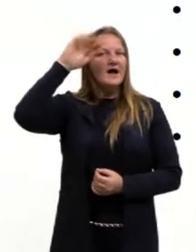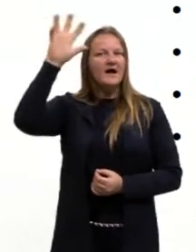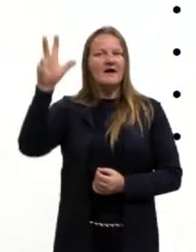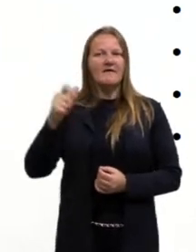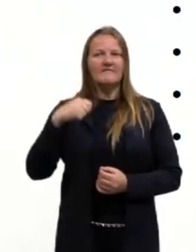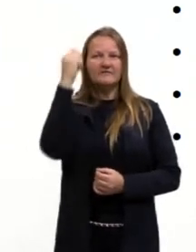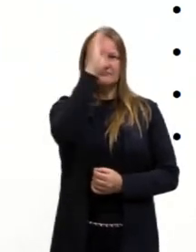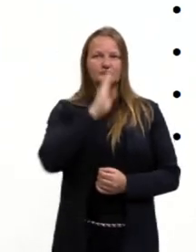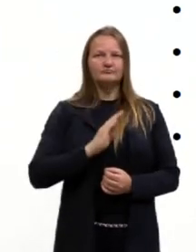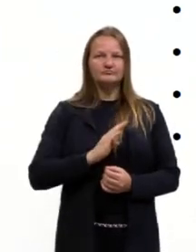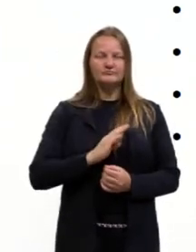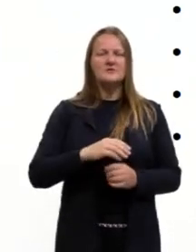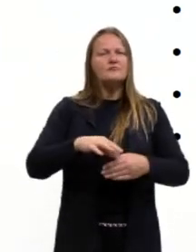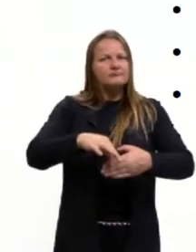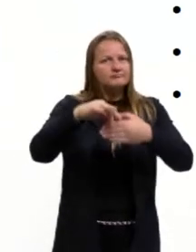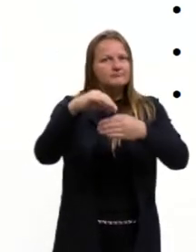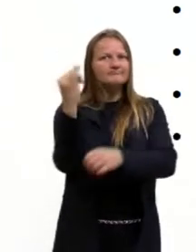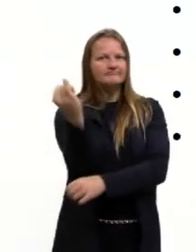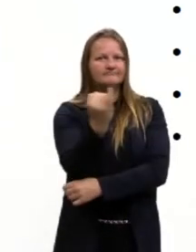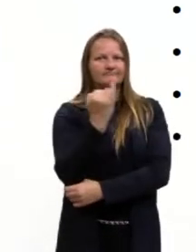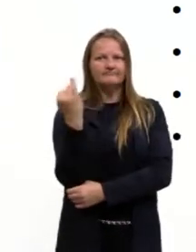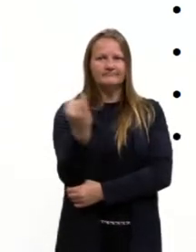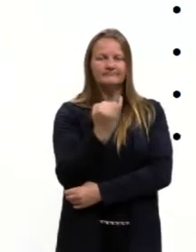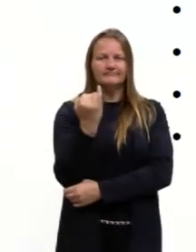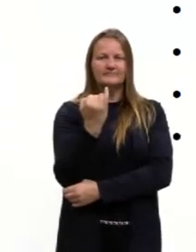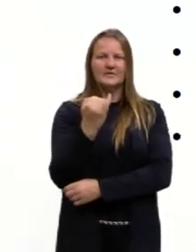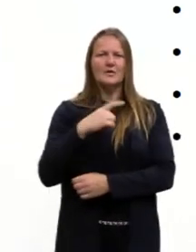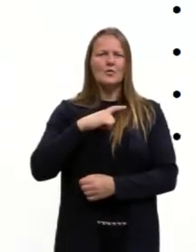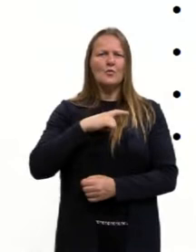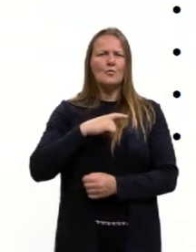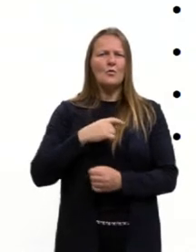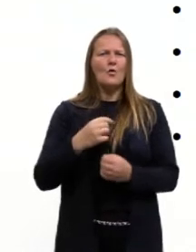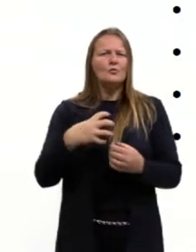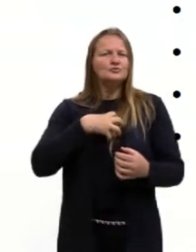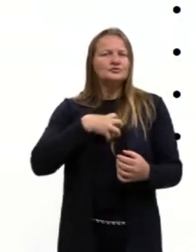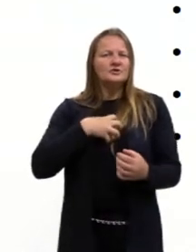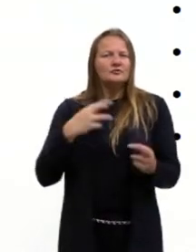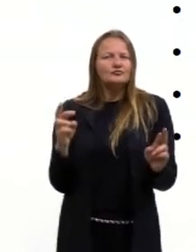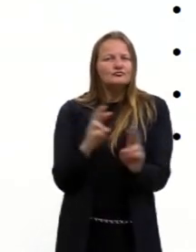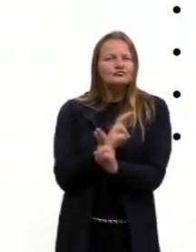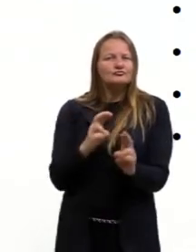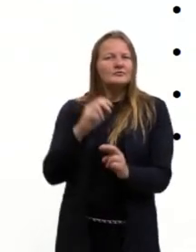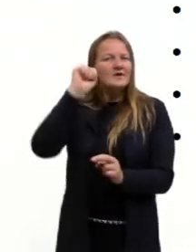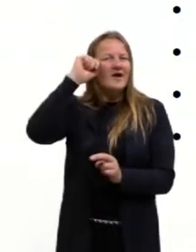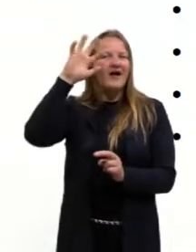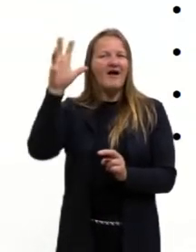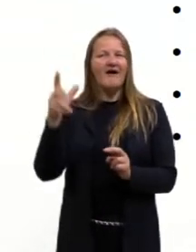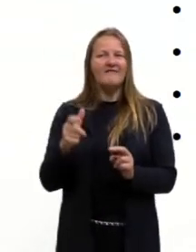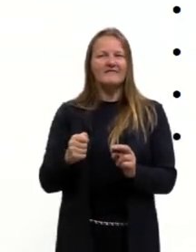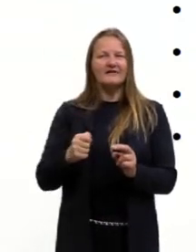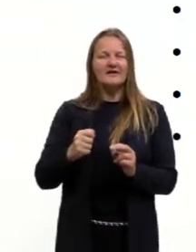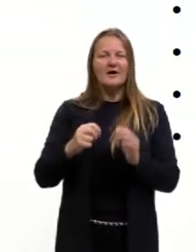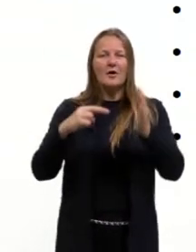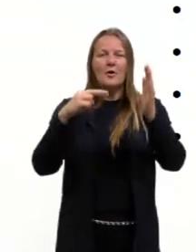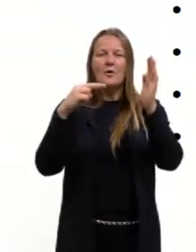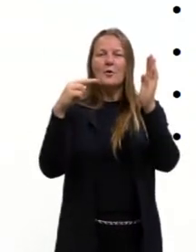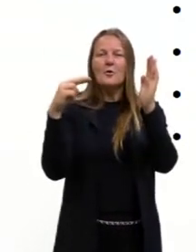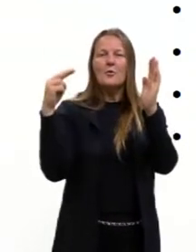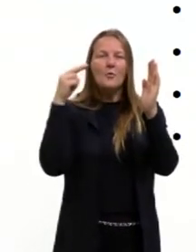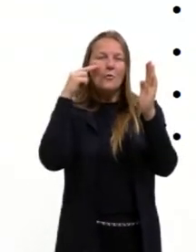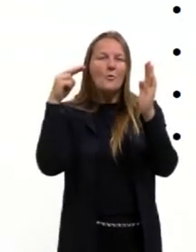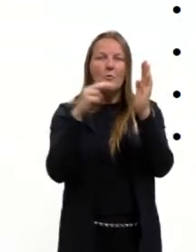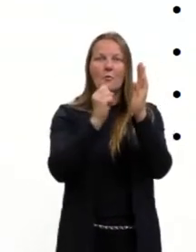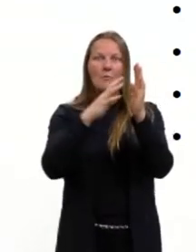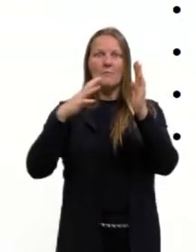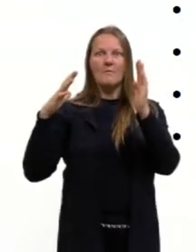E ressaltar essa questão de modos africanos, de se relacionar. Cosmovisão. O que é cosmovisão?